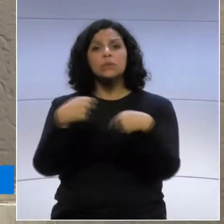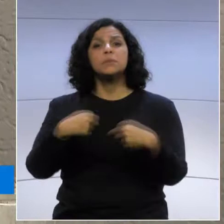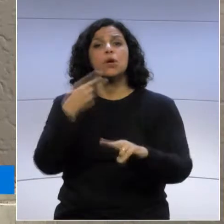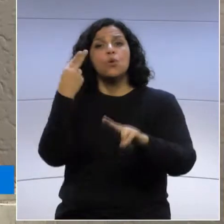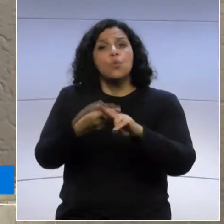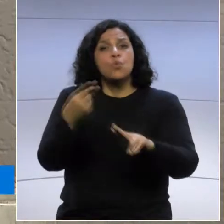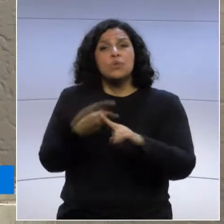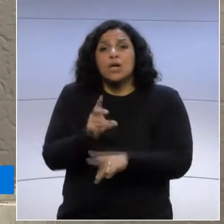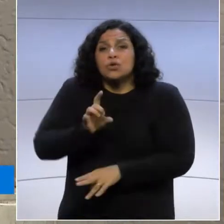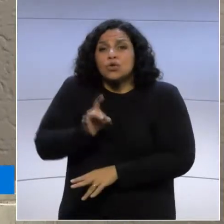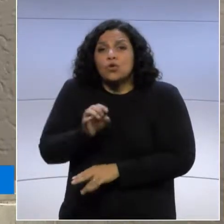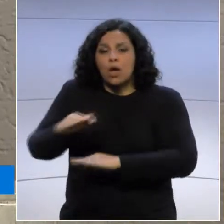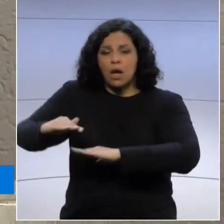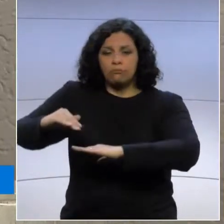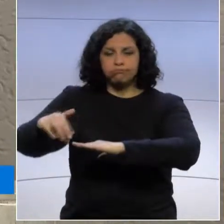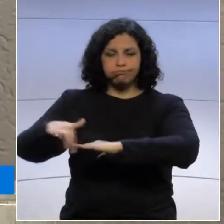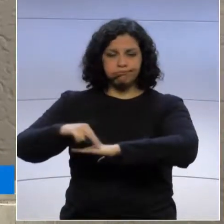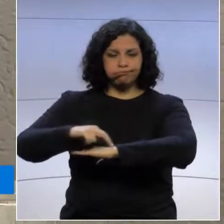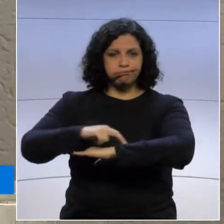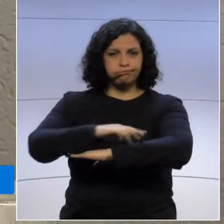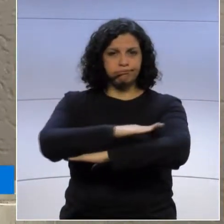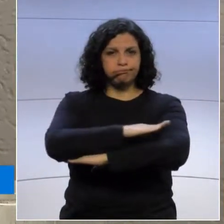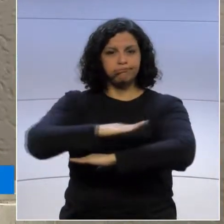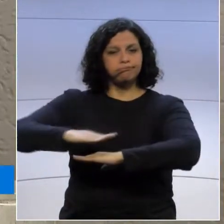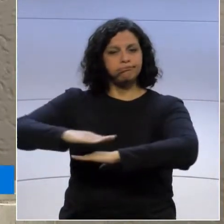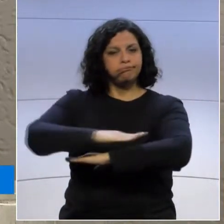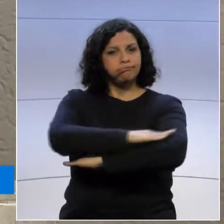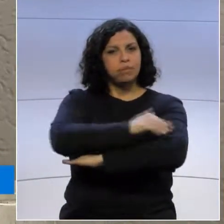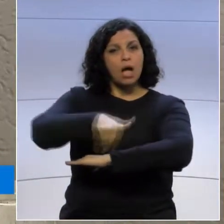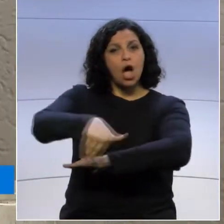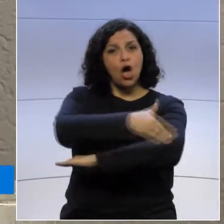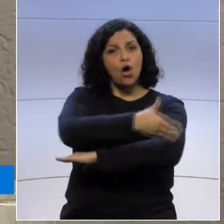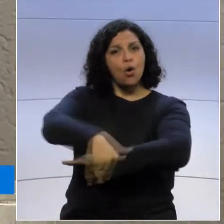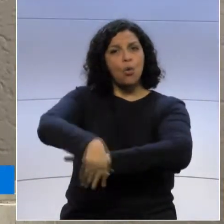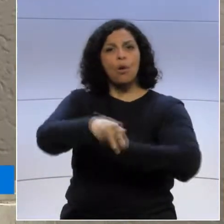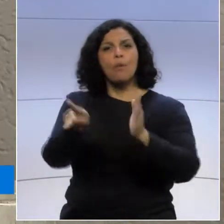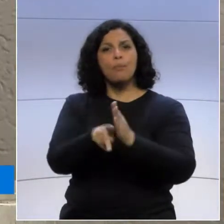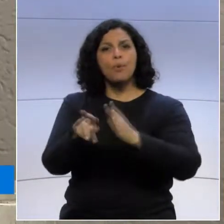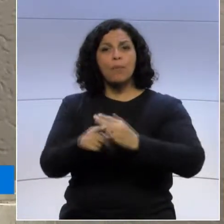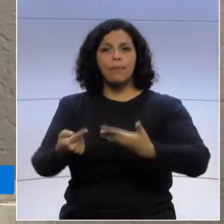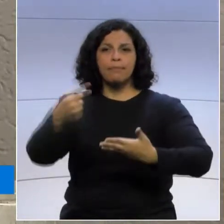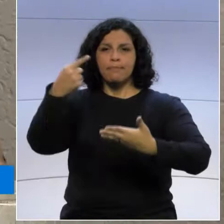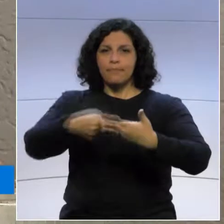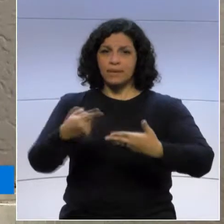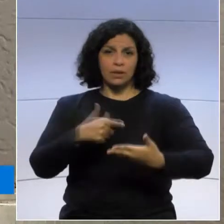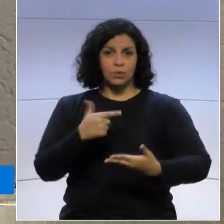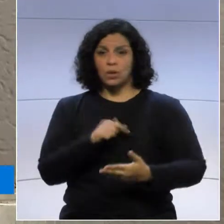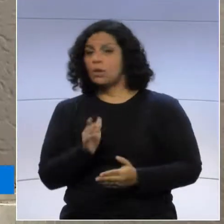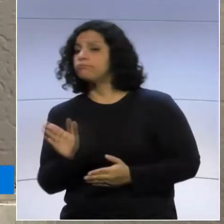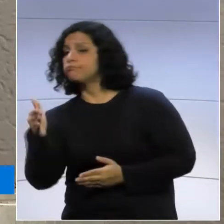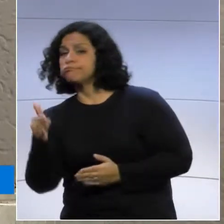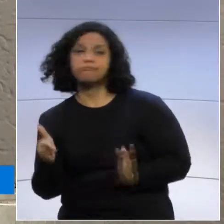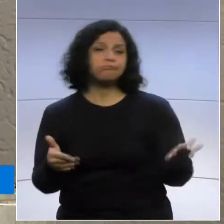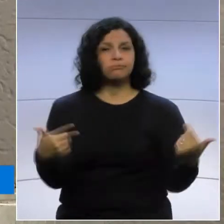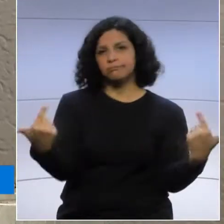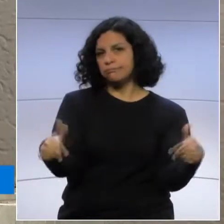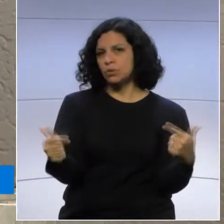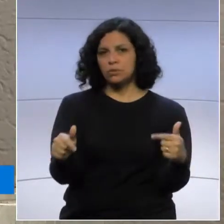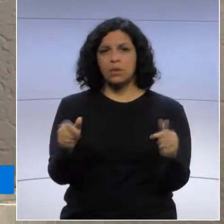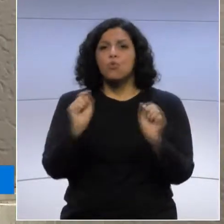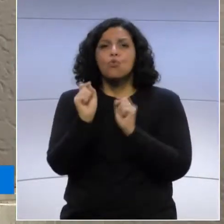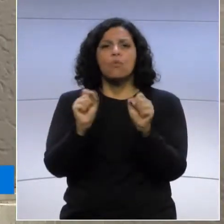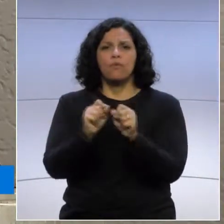use, único e exclusivamente, competente deputado Goura, a travessia do seu pedágio, não dando meios alternativos, para que a